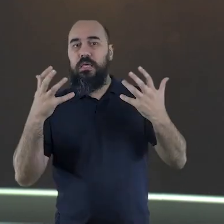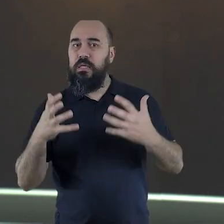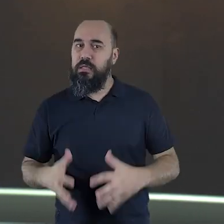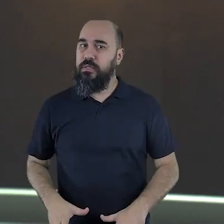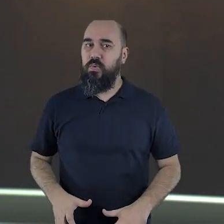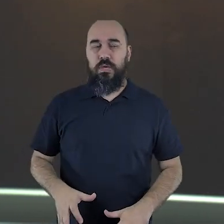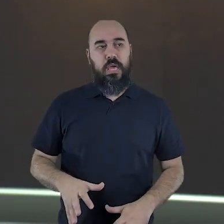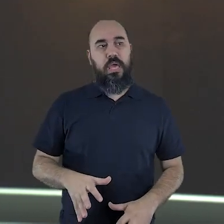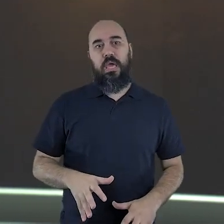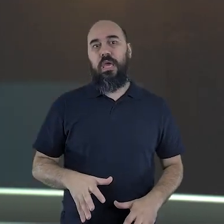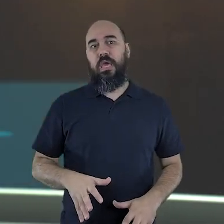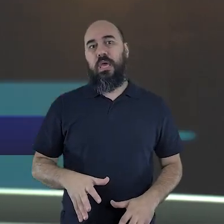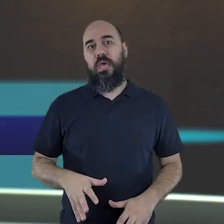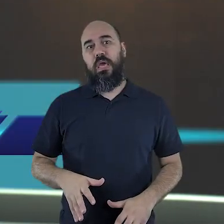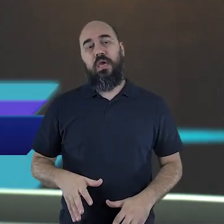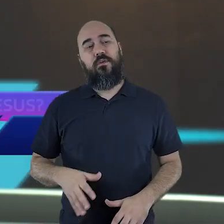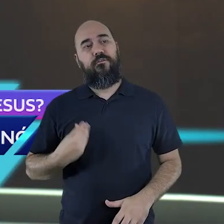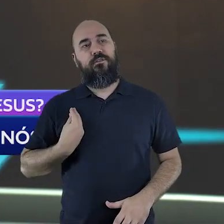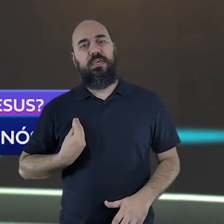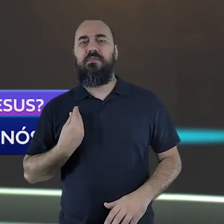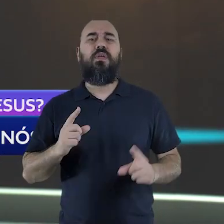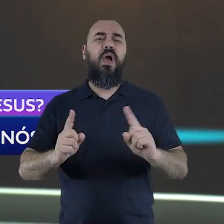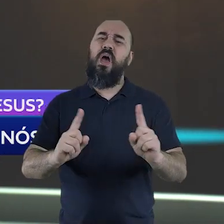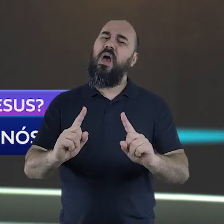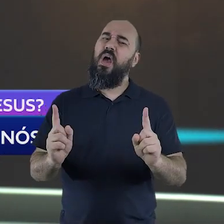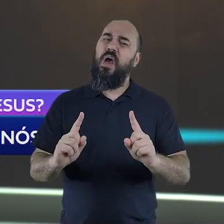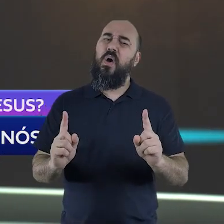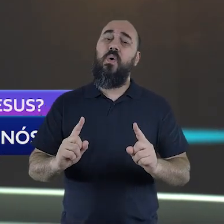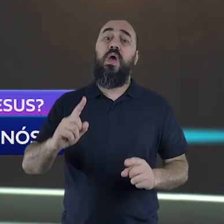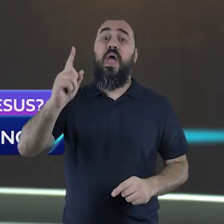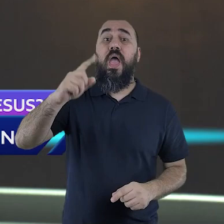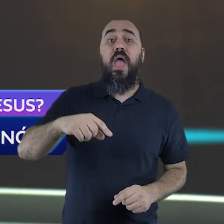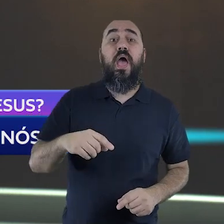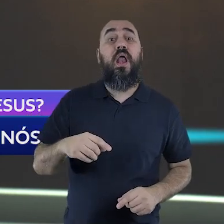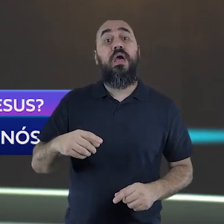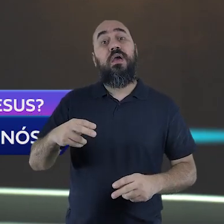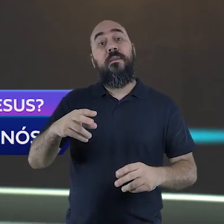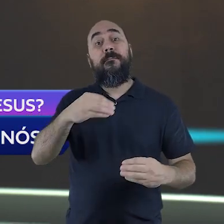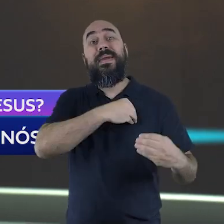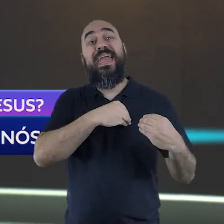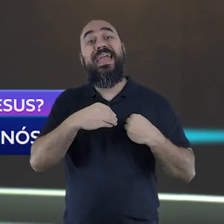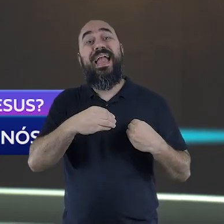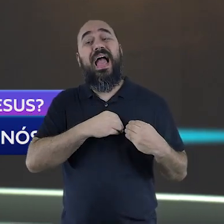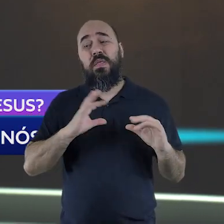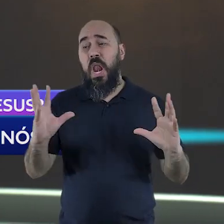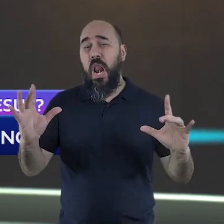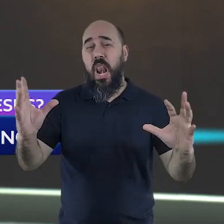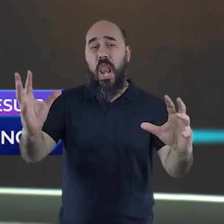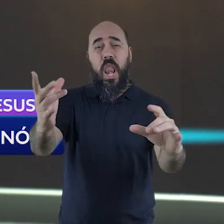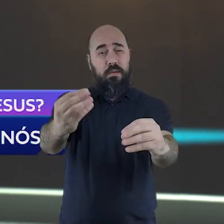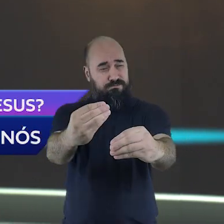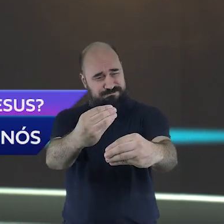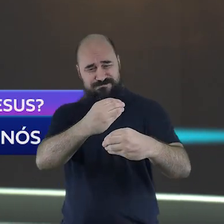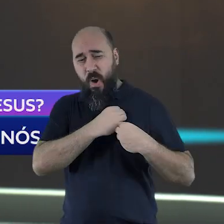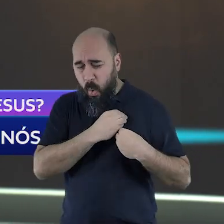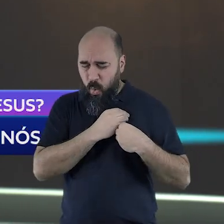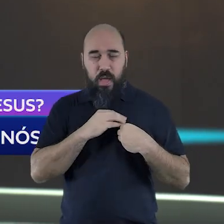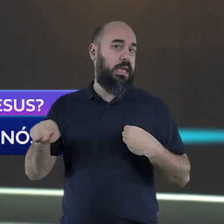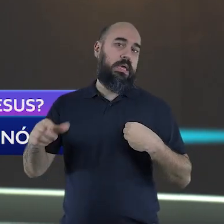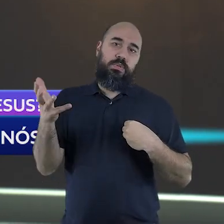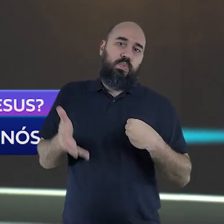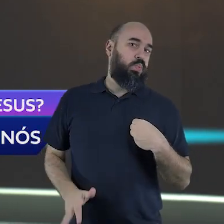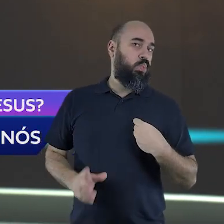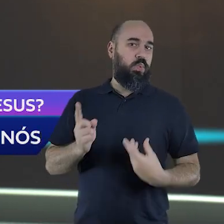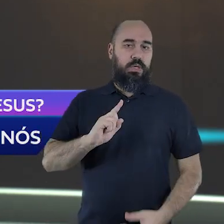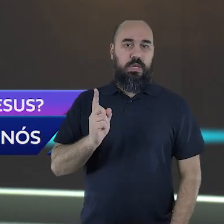retrocederia da sua missão. O cálice era o peso do pecado de todos os seres